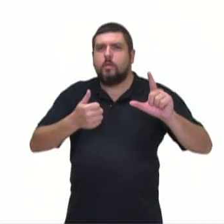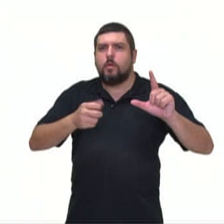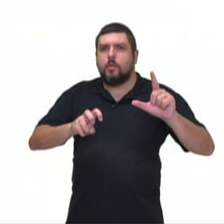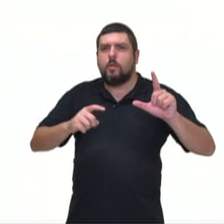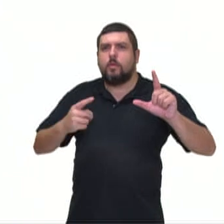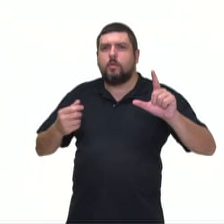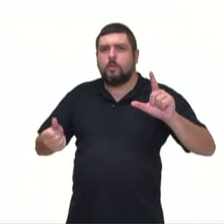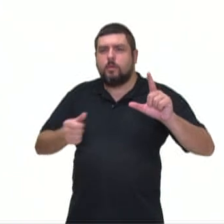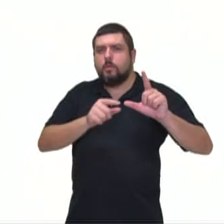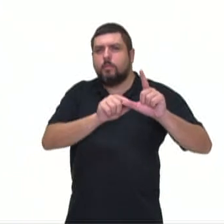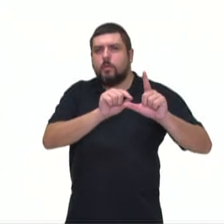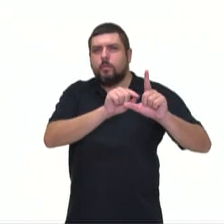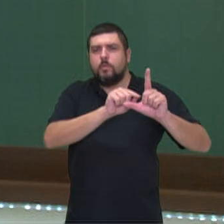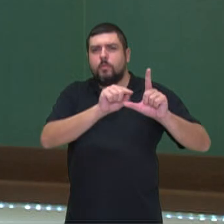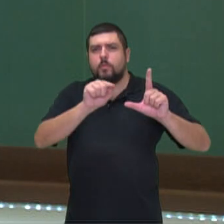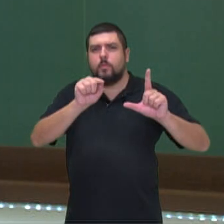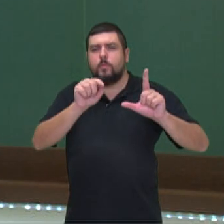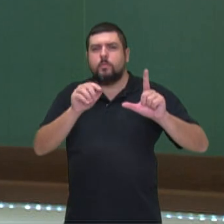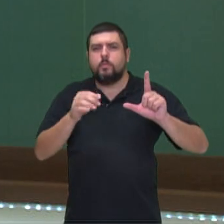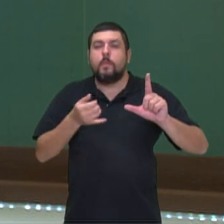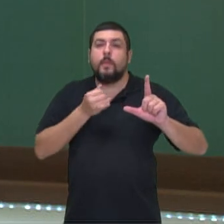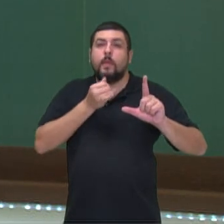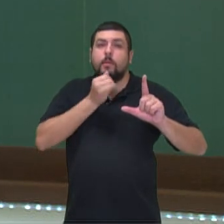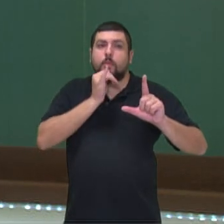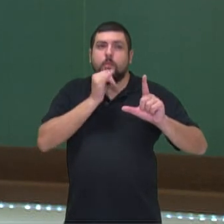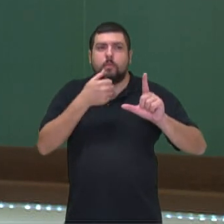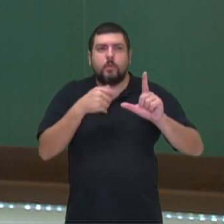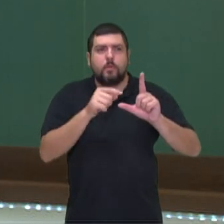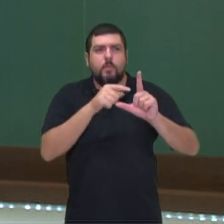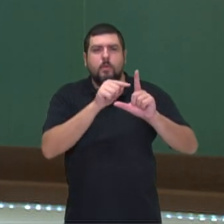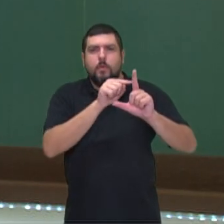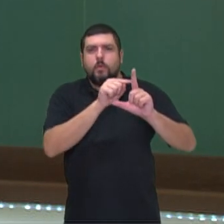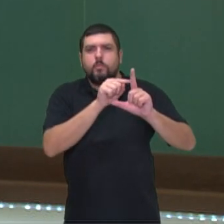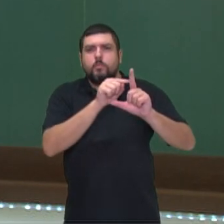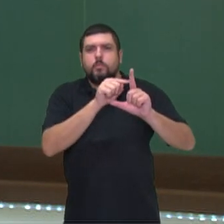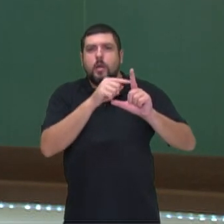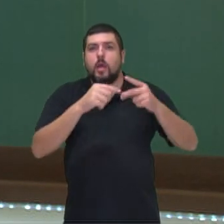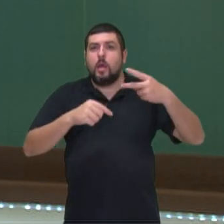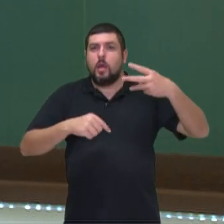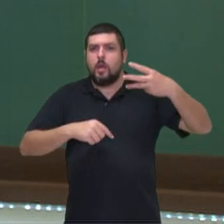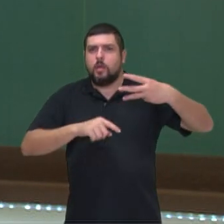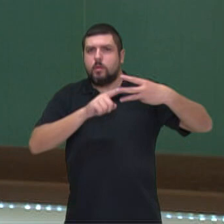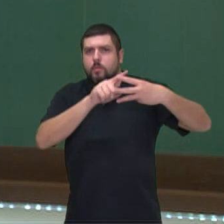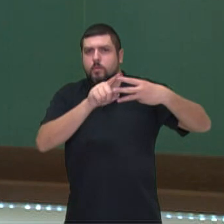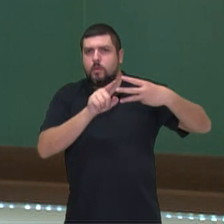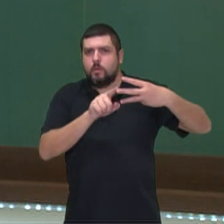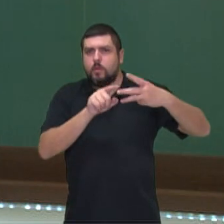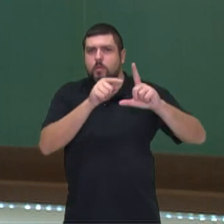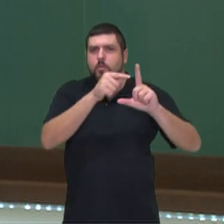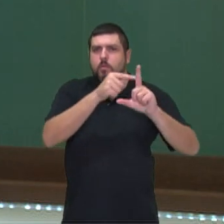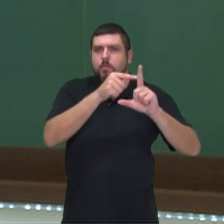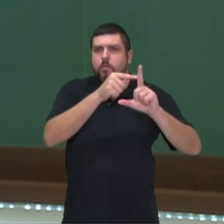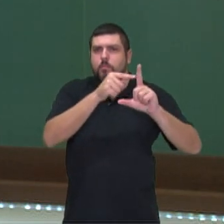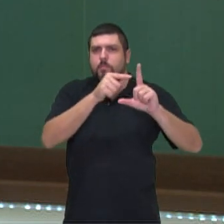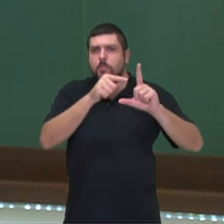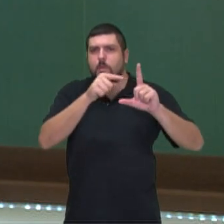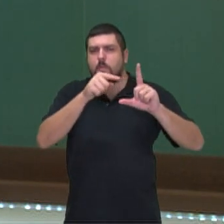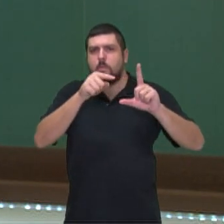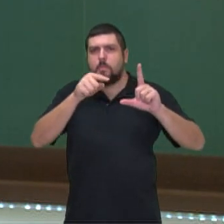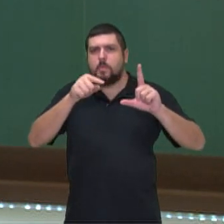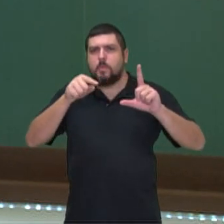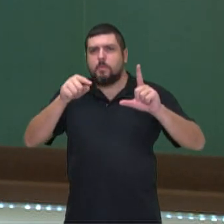saldo da tesouraria, que é essa reta, que é essa reta não, né? Que é essa linha aqui que vai passando aqui no gráfico, né?